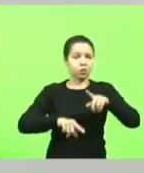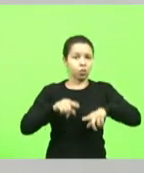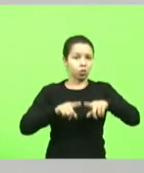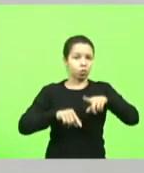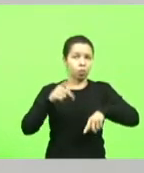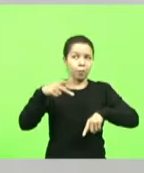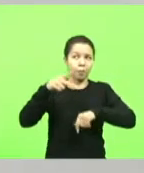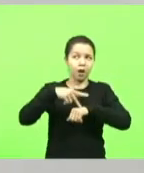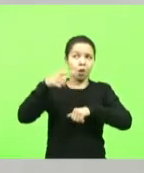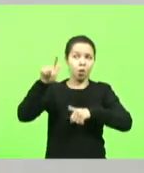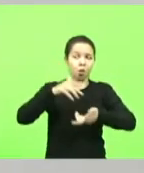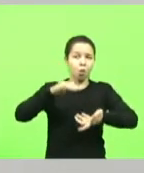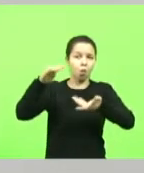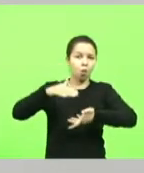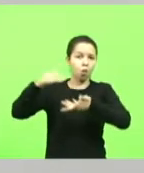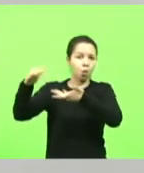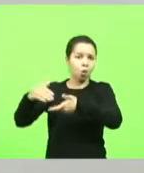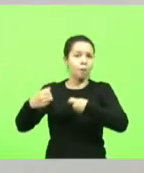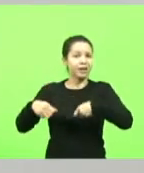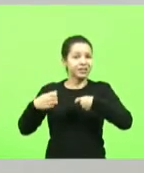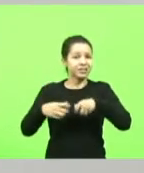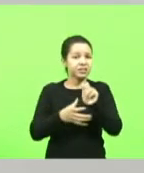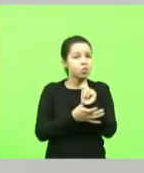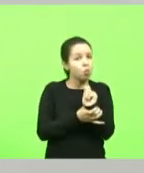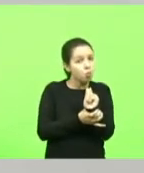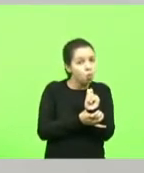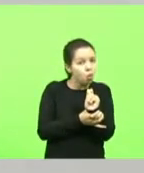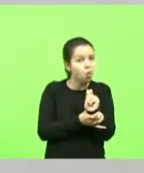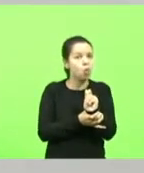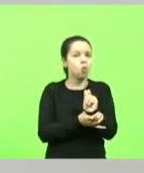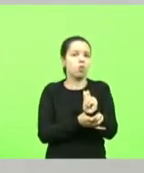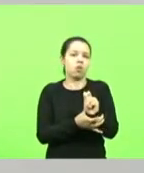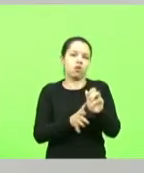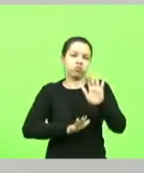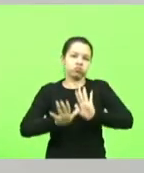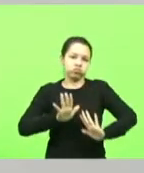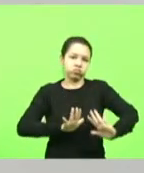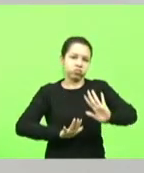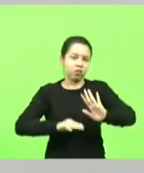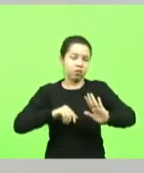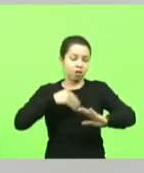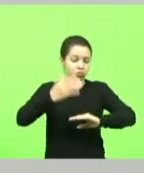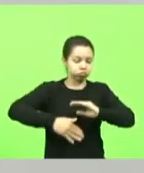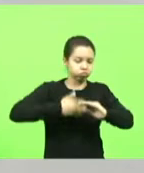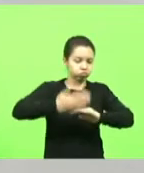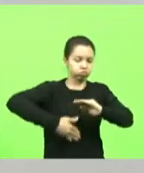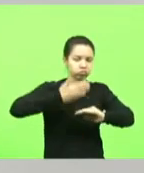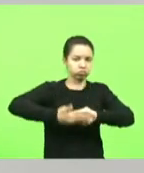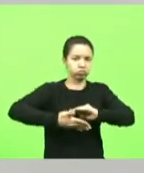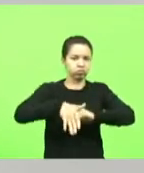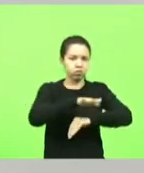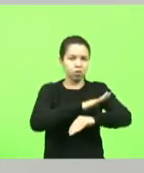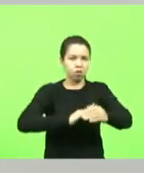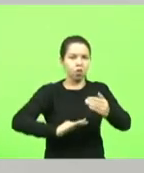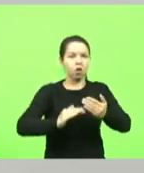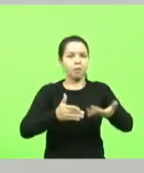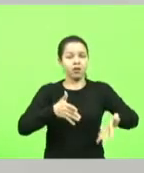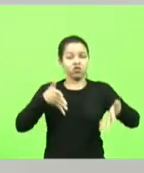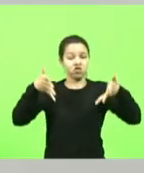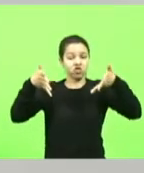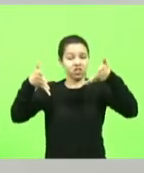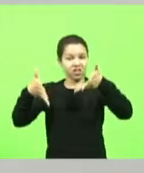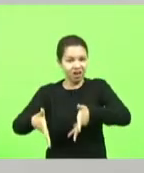transporte mais seguro o produto já vem embalado de uma forma para chegar ao seu destino